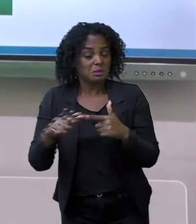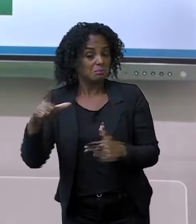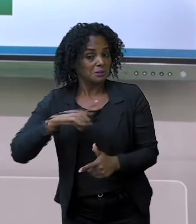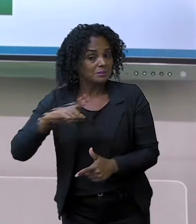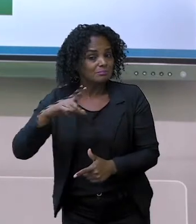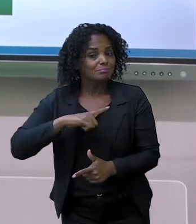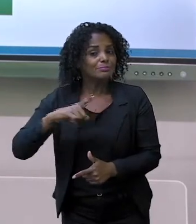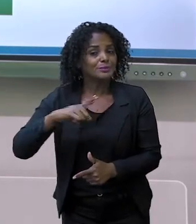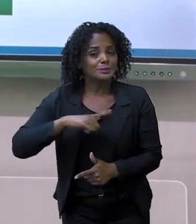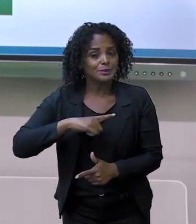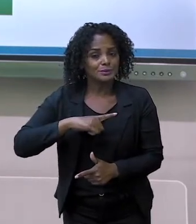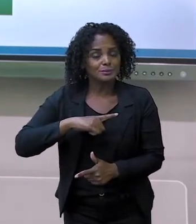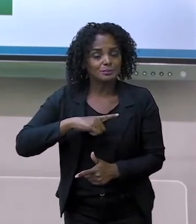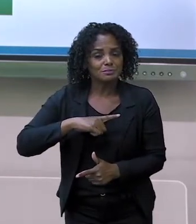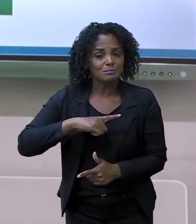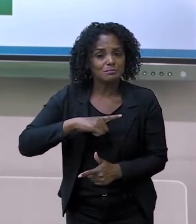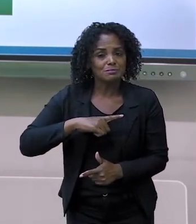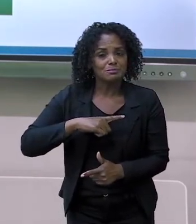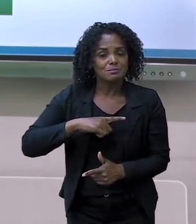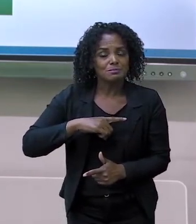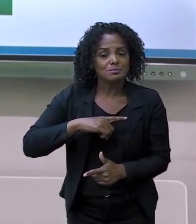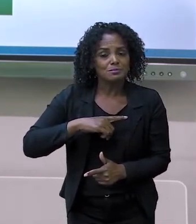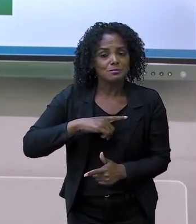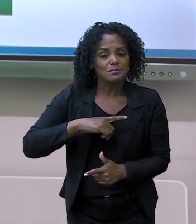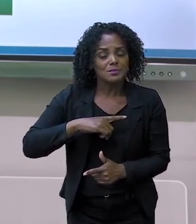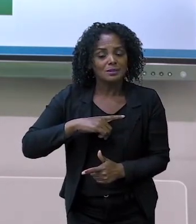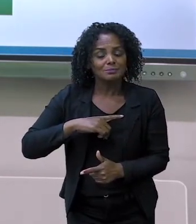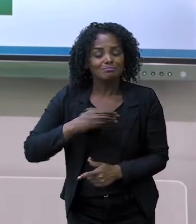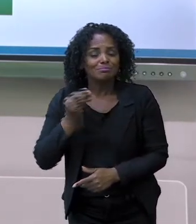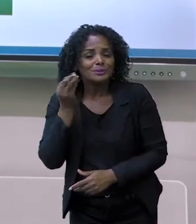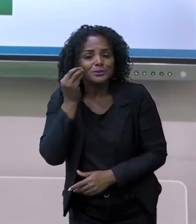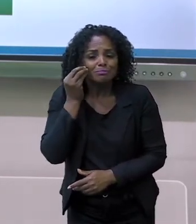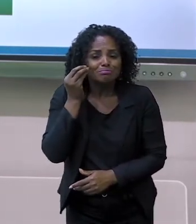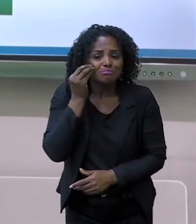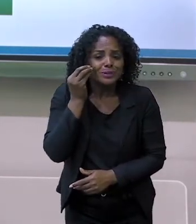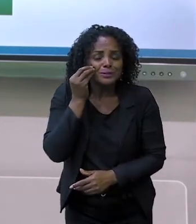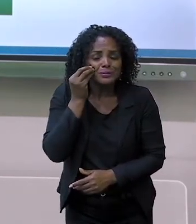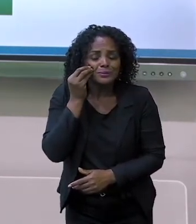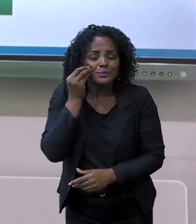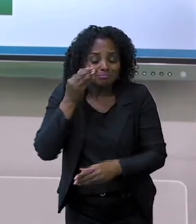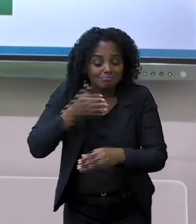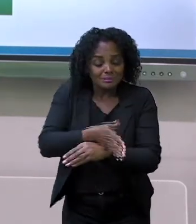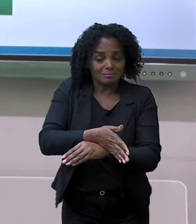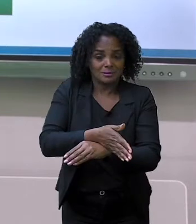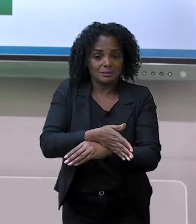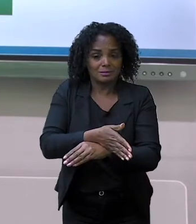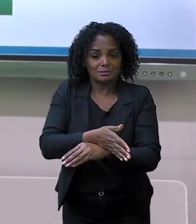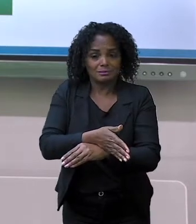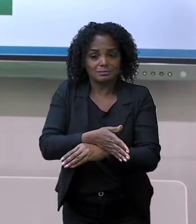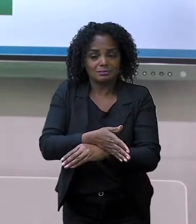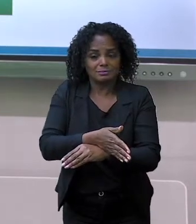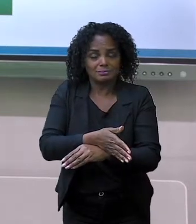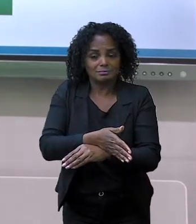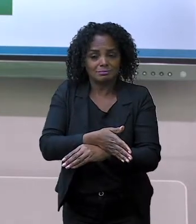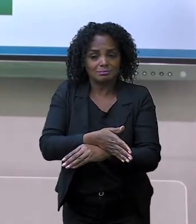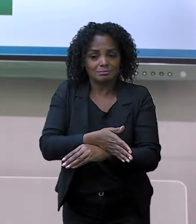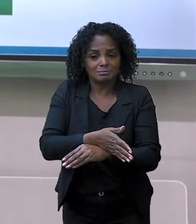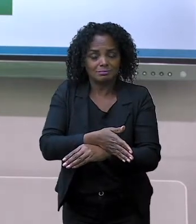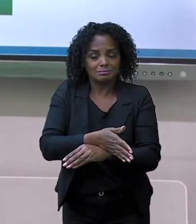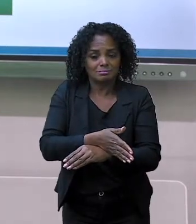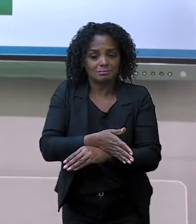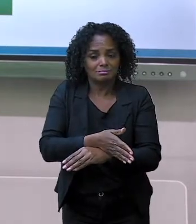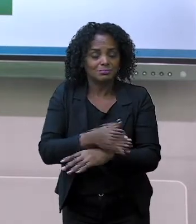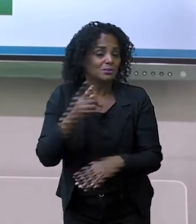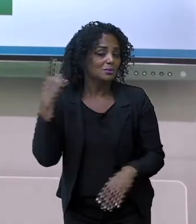Olha lá. Quando tentou entrar, o próximo não coube. Não é isso